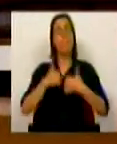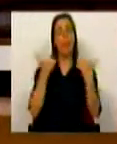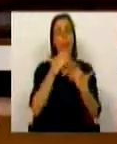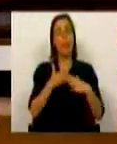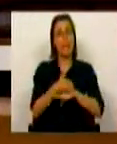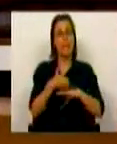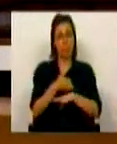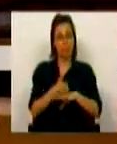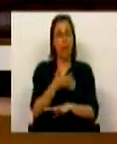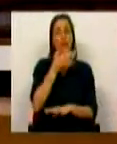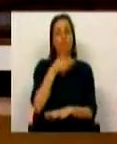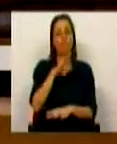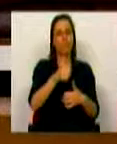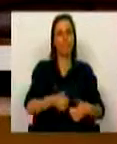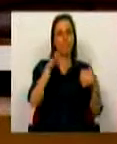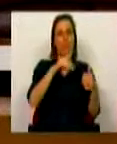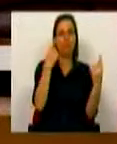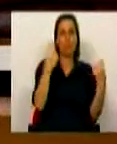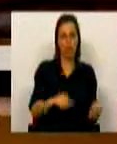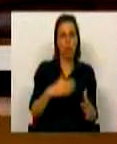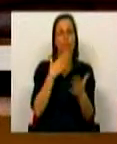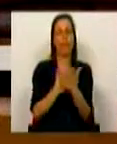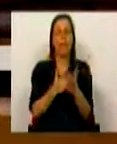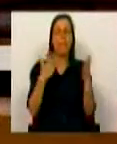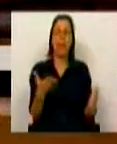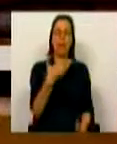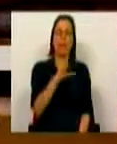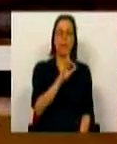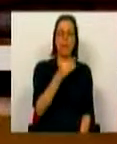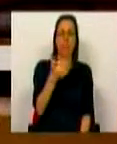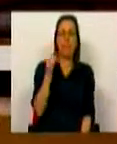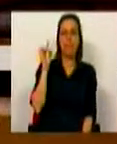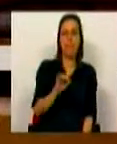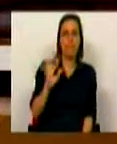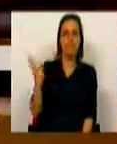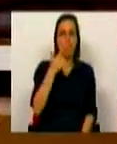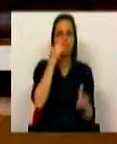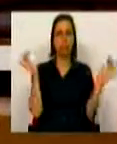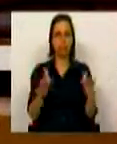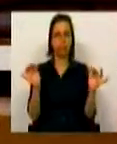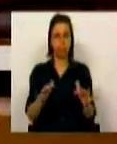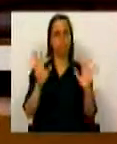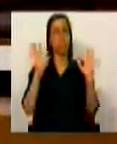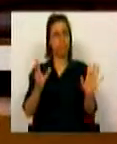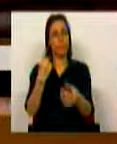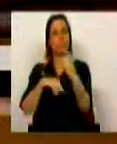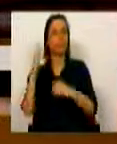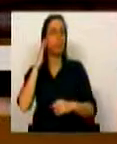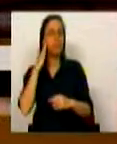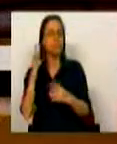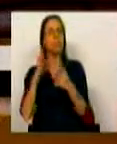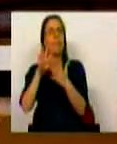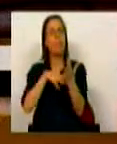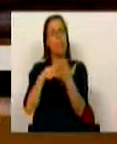acessibilidade permitiu só na área metropolitana de Lisboa aumentar em 167 mil o número de passageiros. Para além disso, está em curso o mais